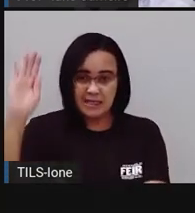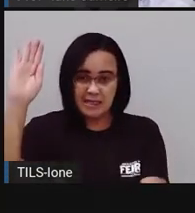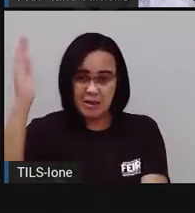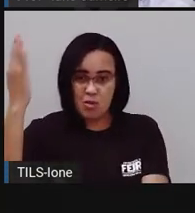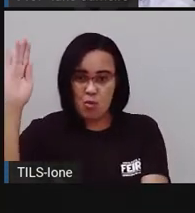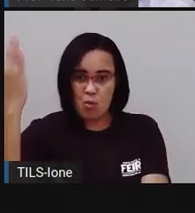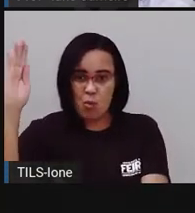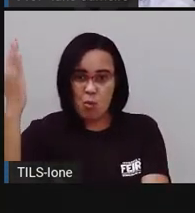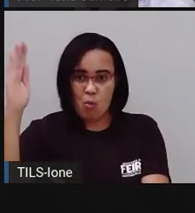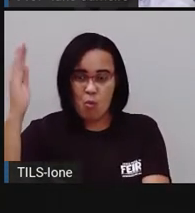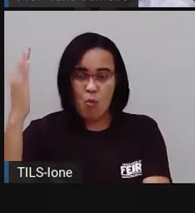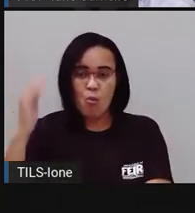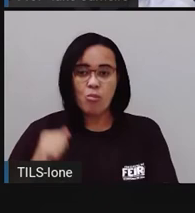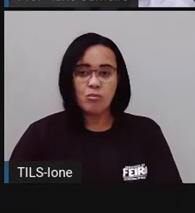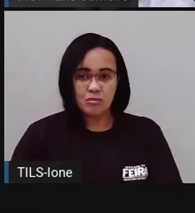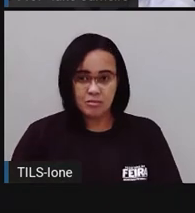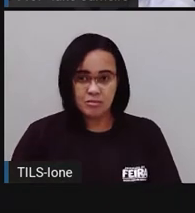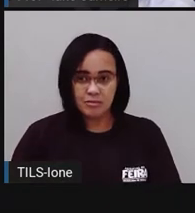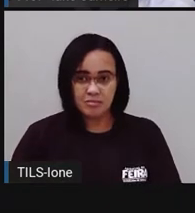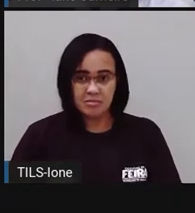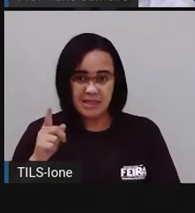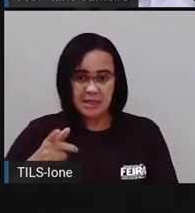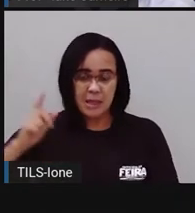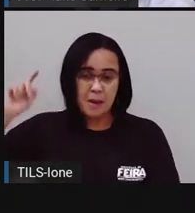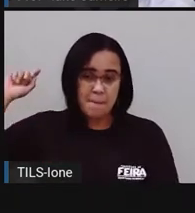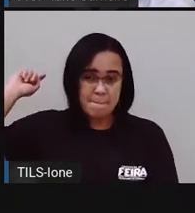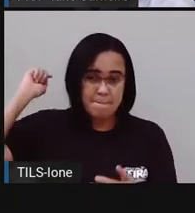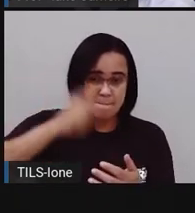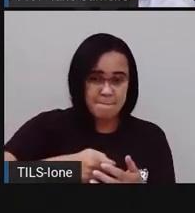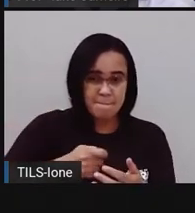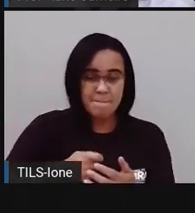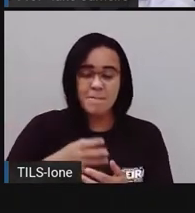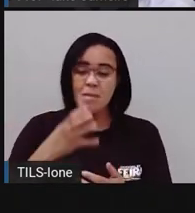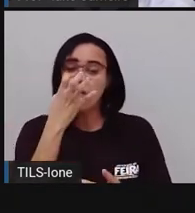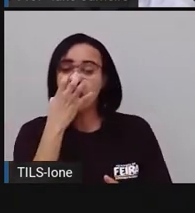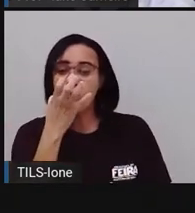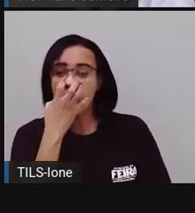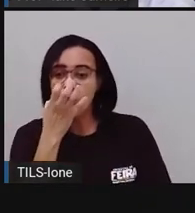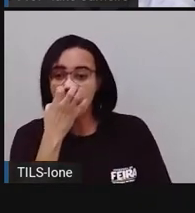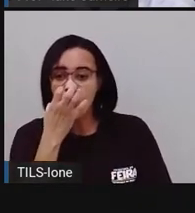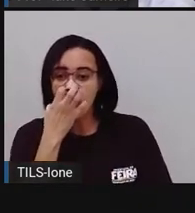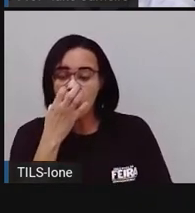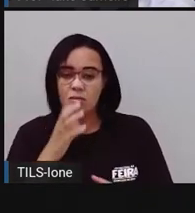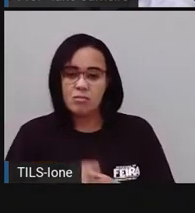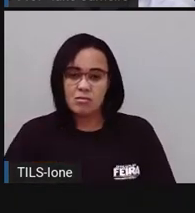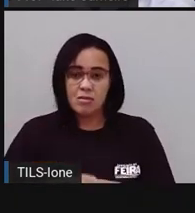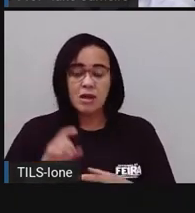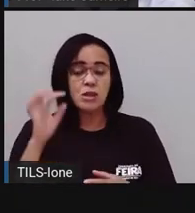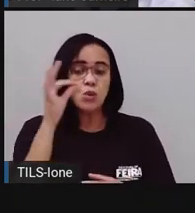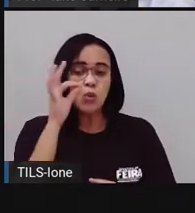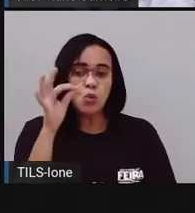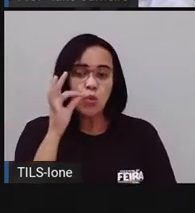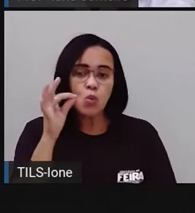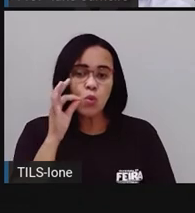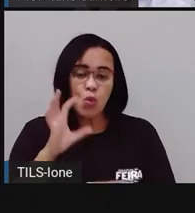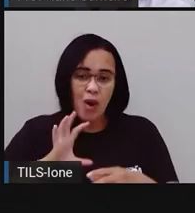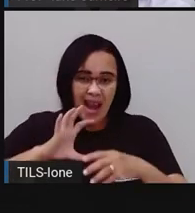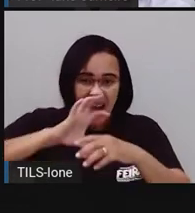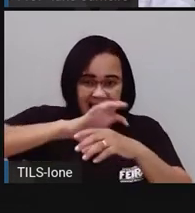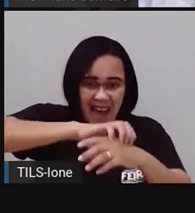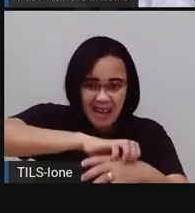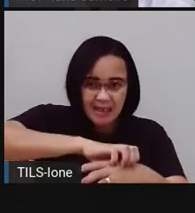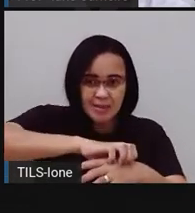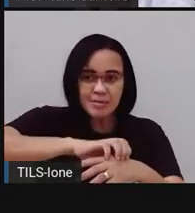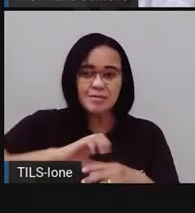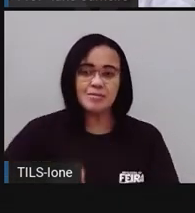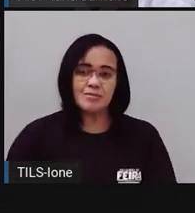pau. Que bateu no cão. Que mordeu o gato.